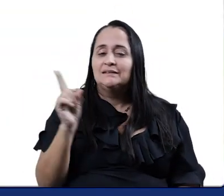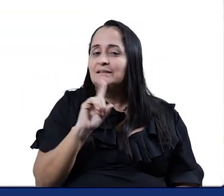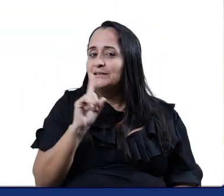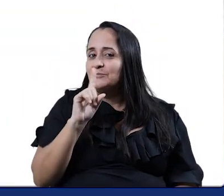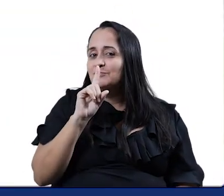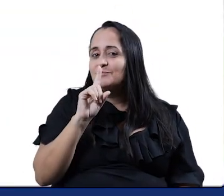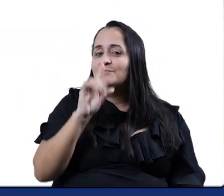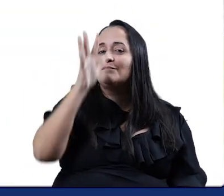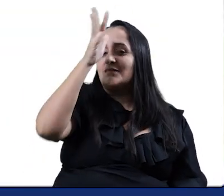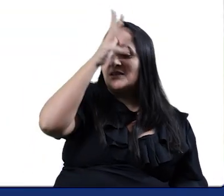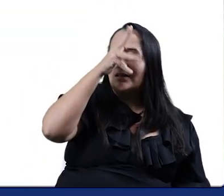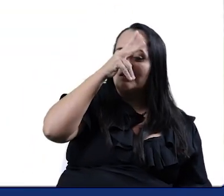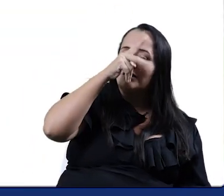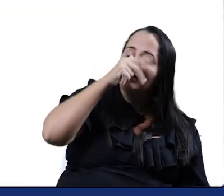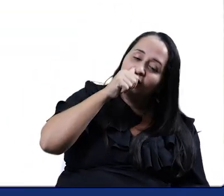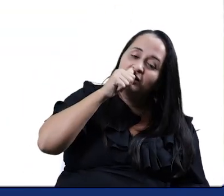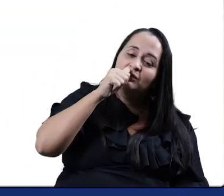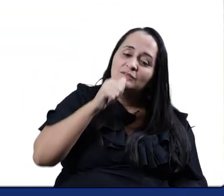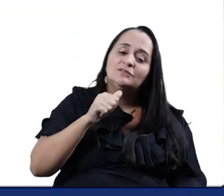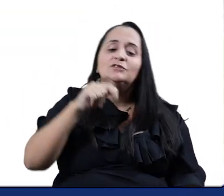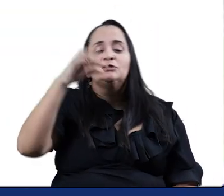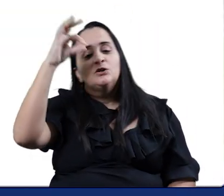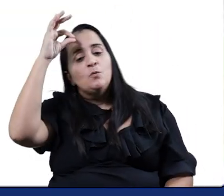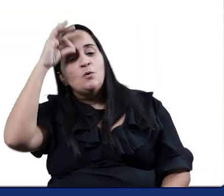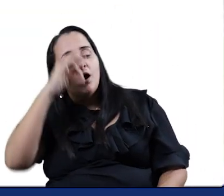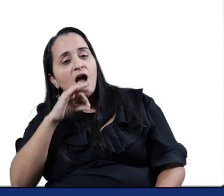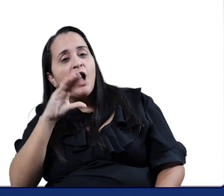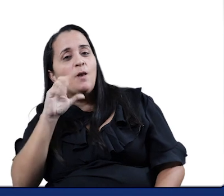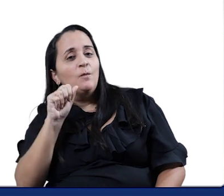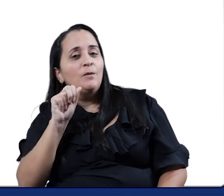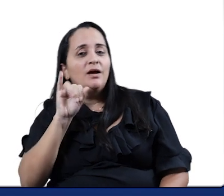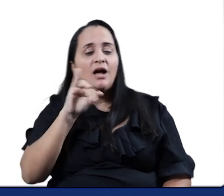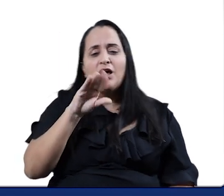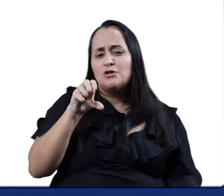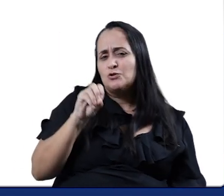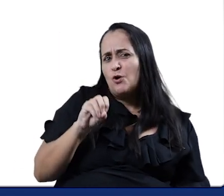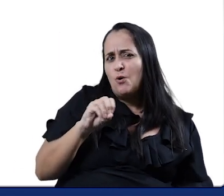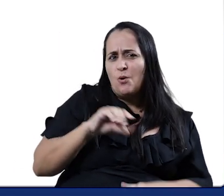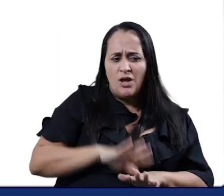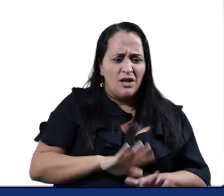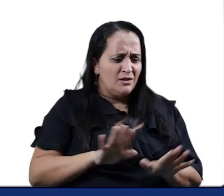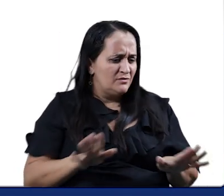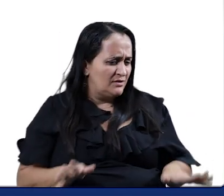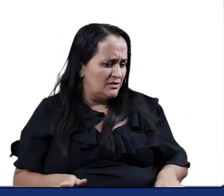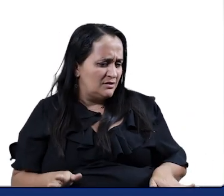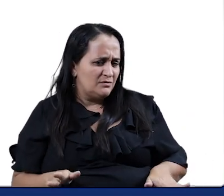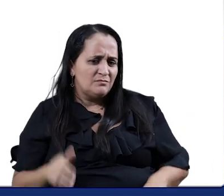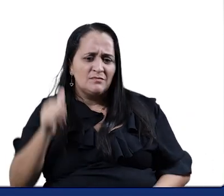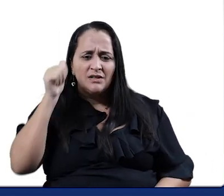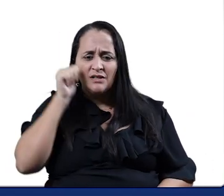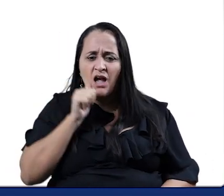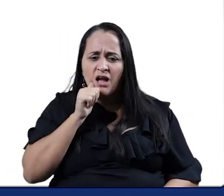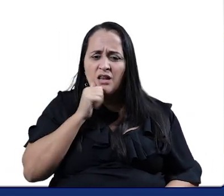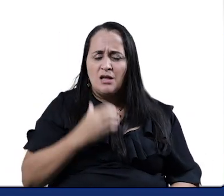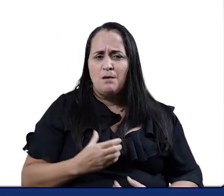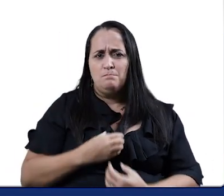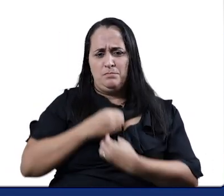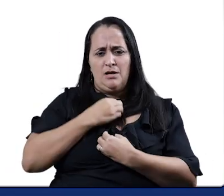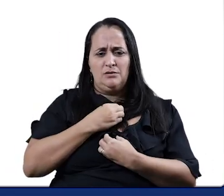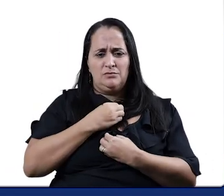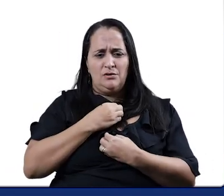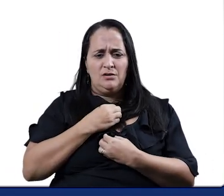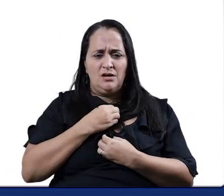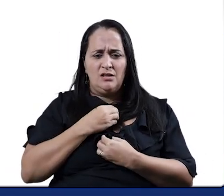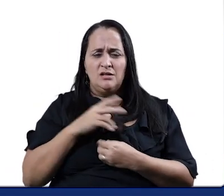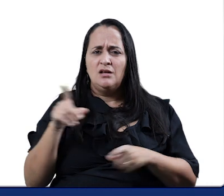Não, começa a galinha pintadinha e o galo carijó. O galo veste saia e a galinha paletó.